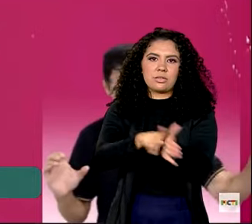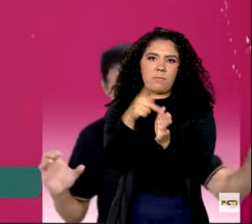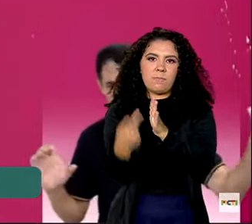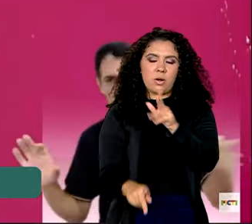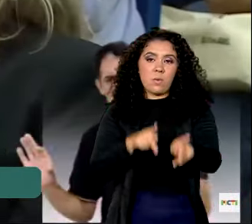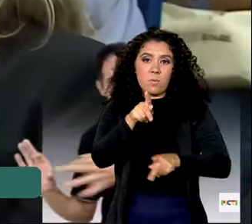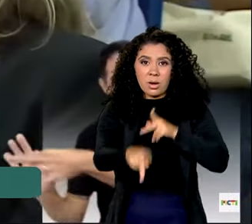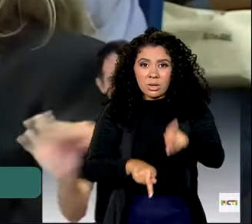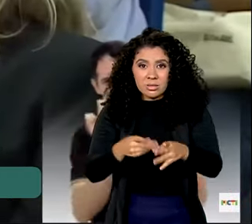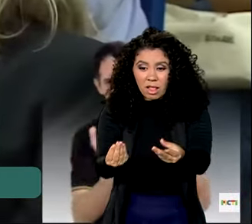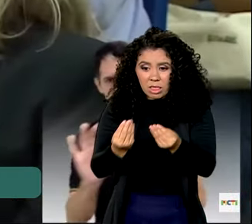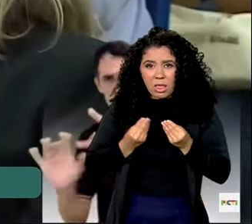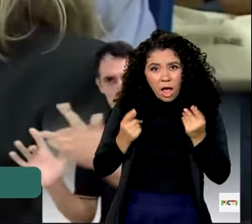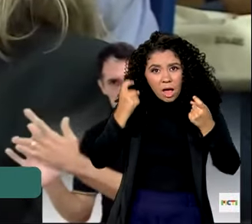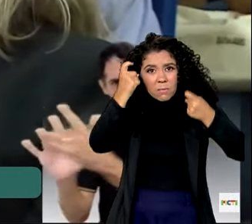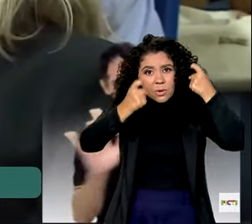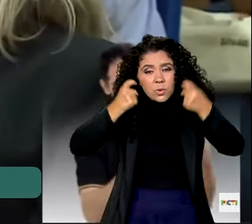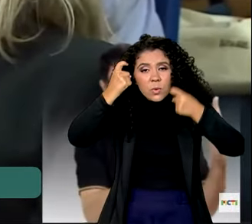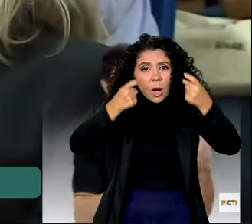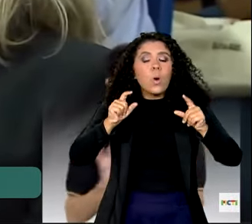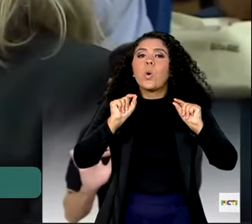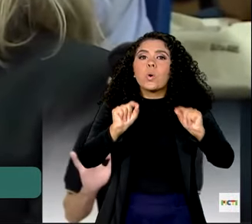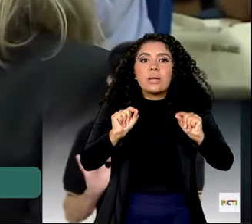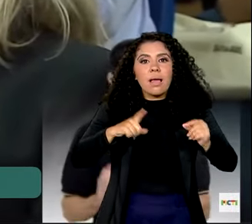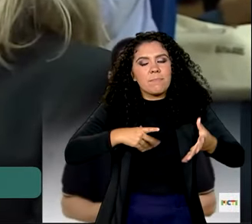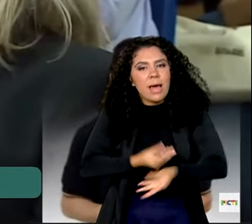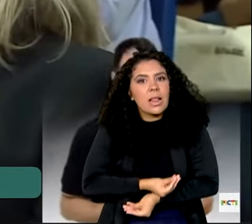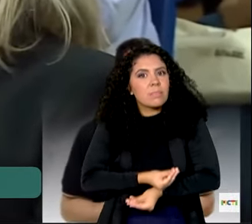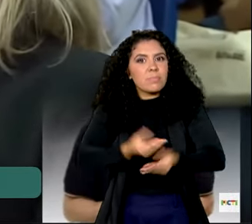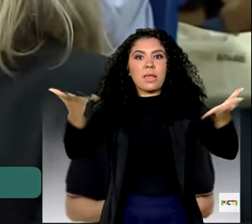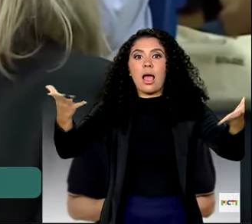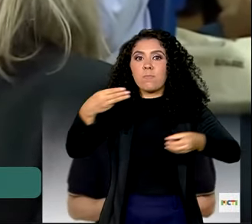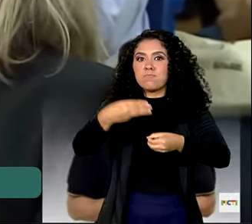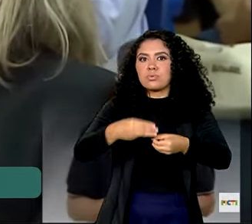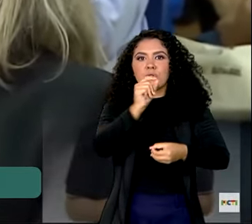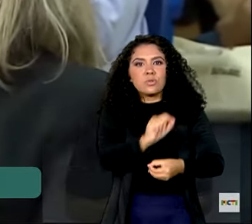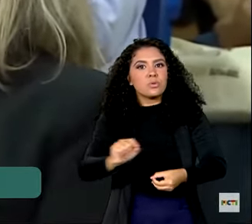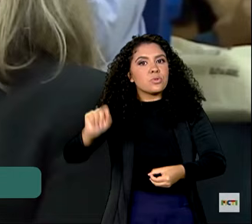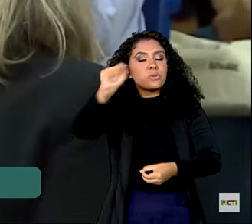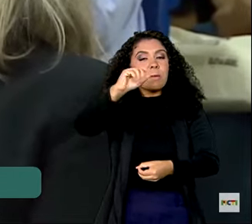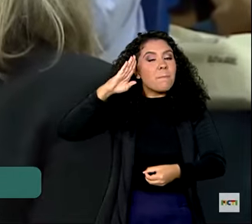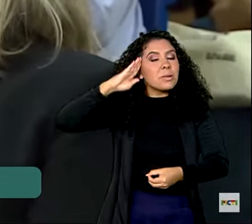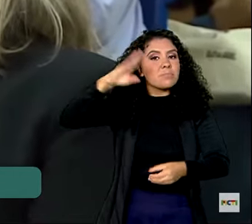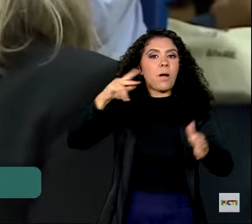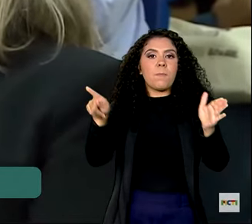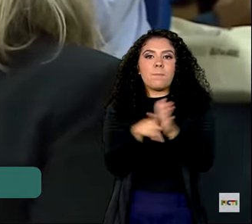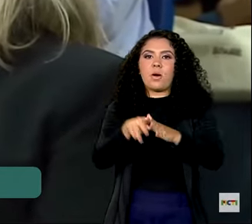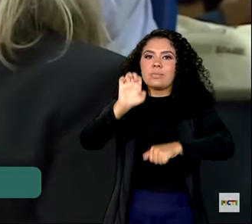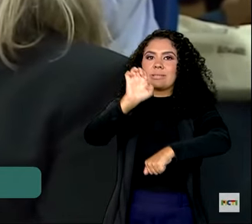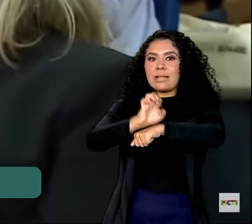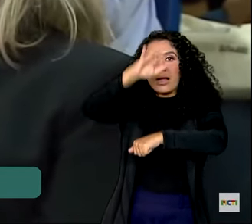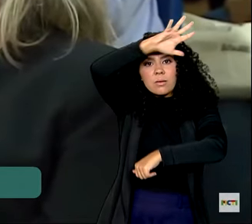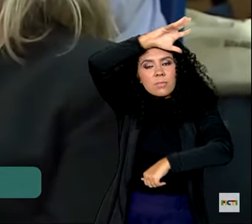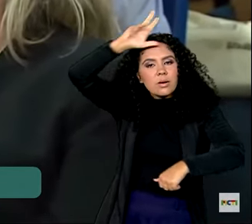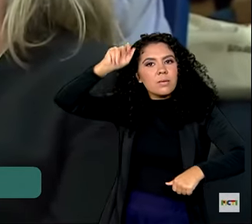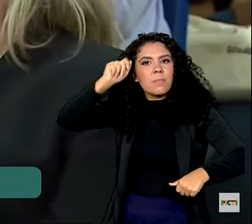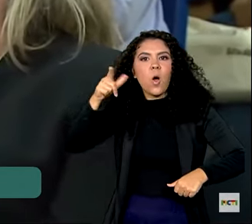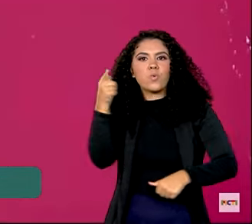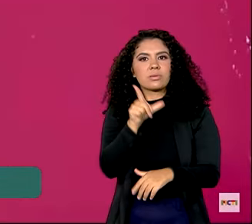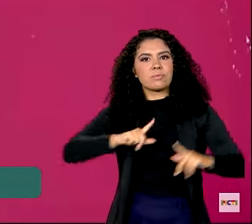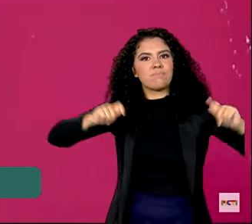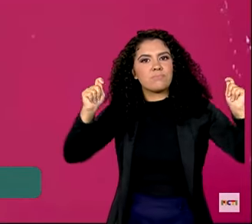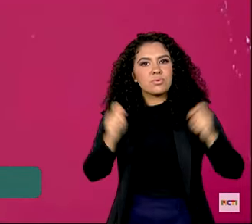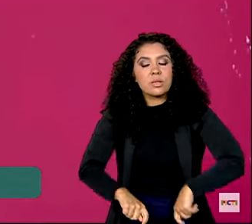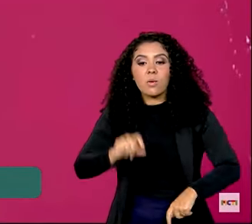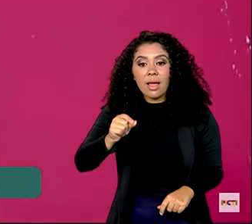A nossa preocupação era levar para todos os municípios do estado do Amazonas a possibilidade de que as